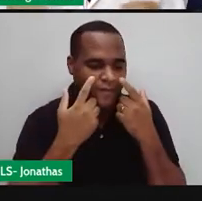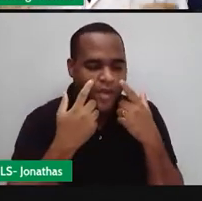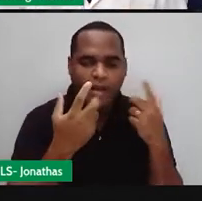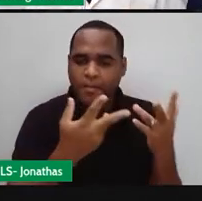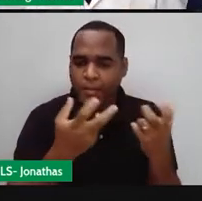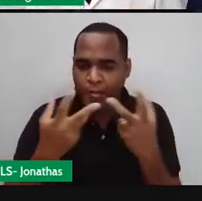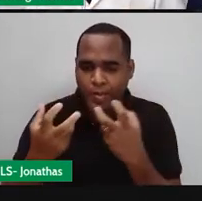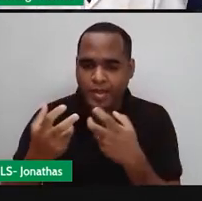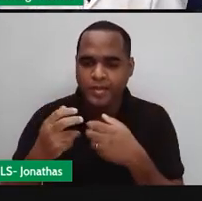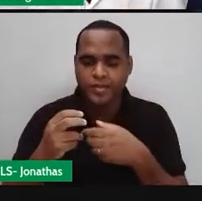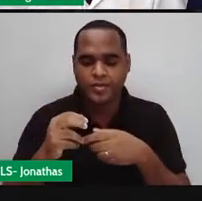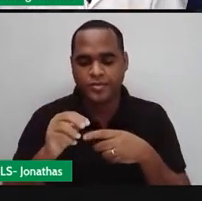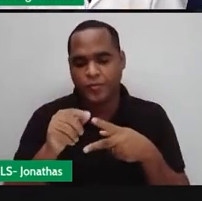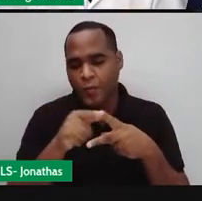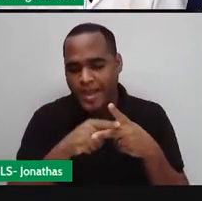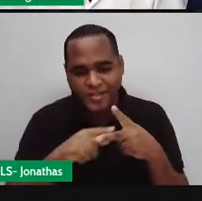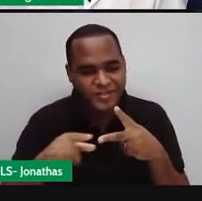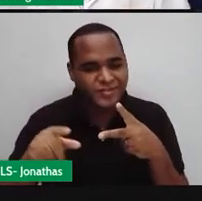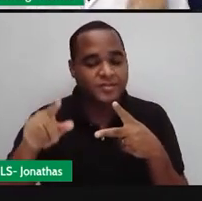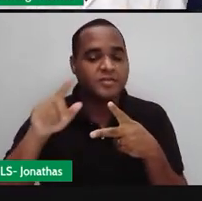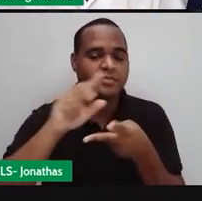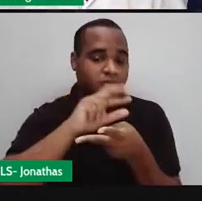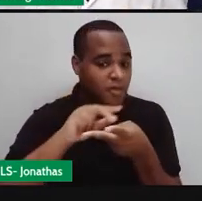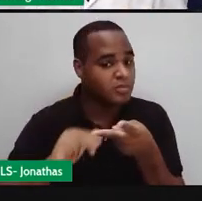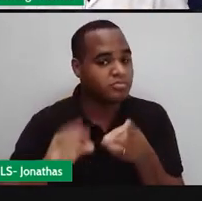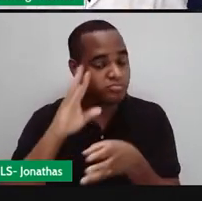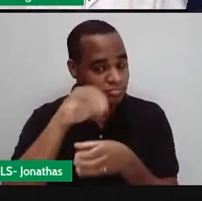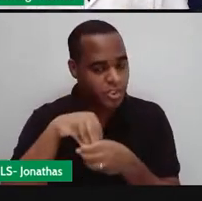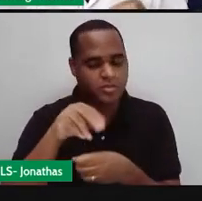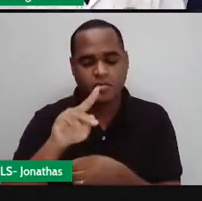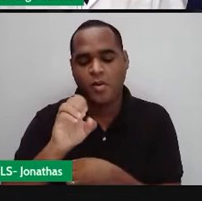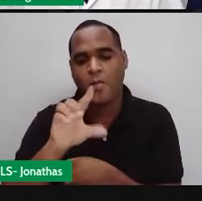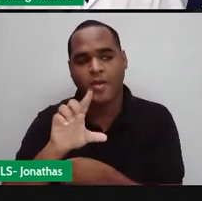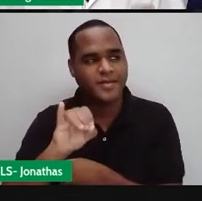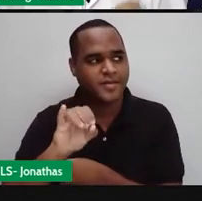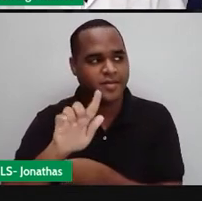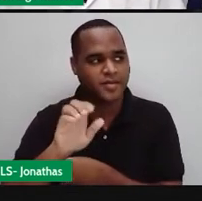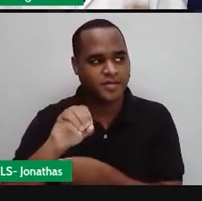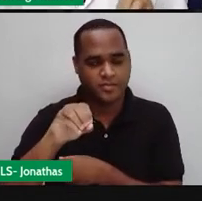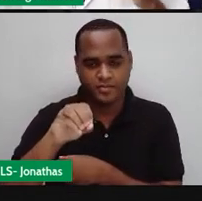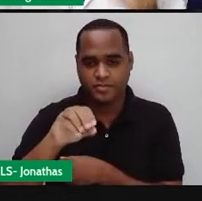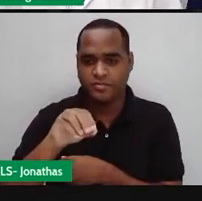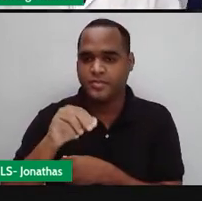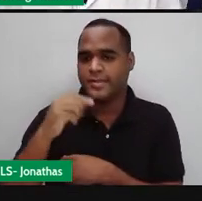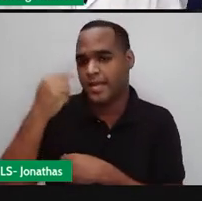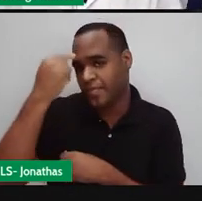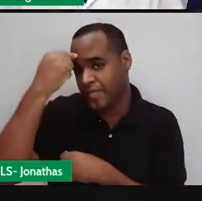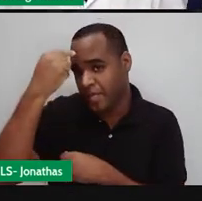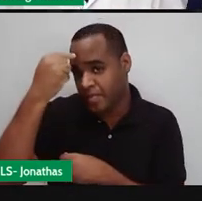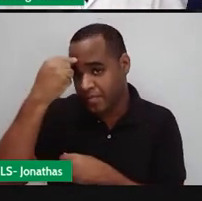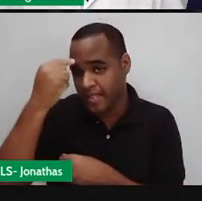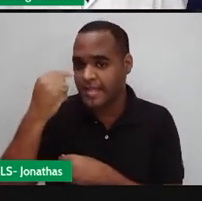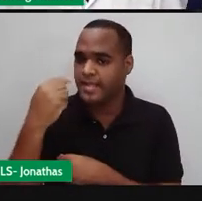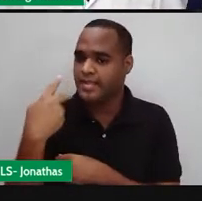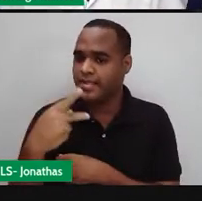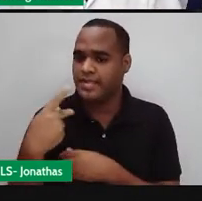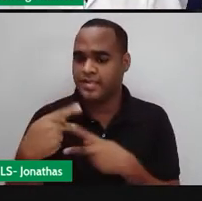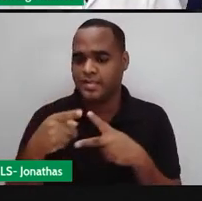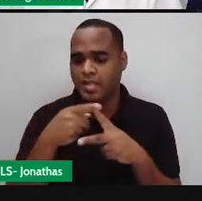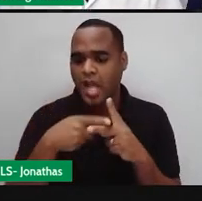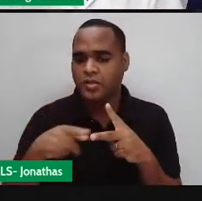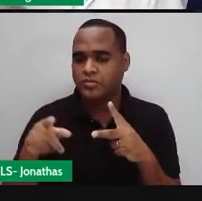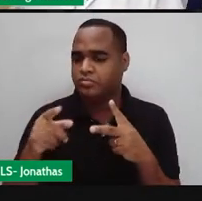ficam ângulos nesses polígonos. E a gente também vai entender um pouquinho, uma ideia do que seja ângulo, porque para a gente